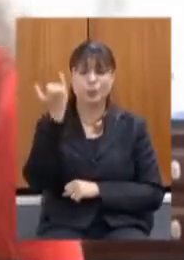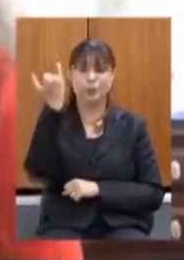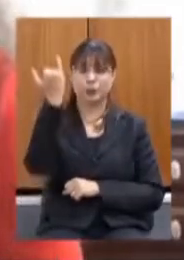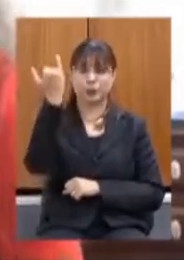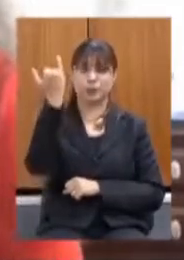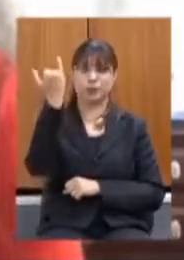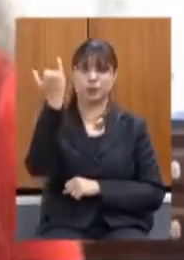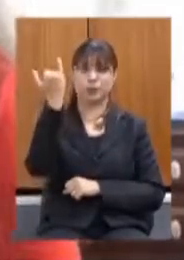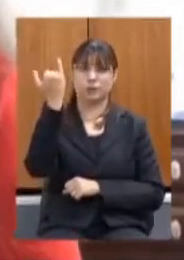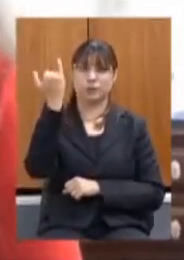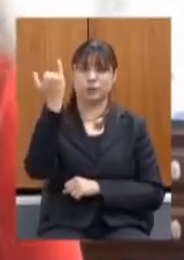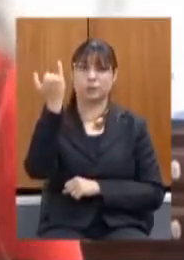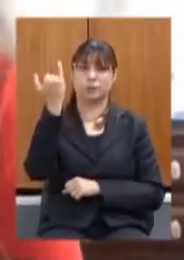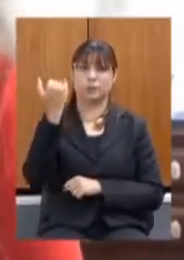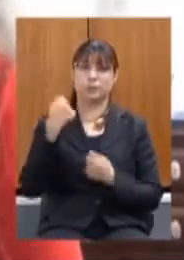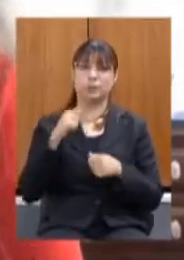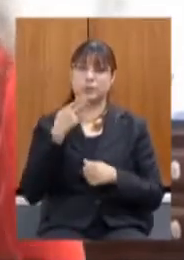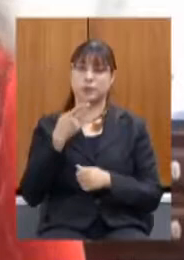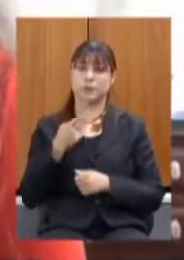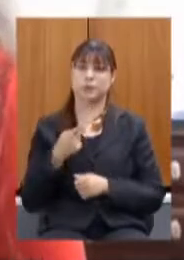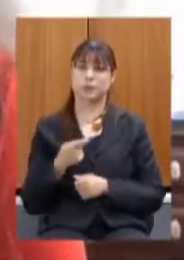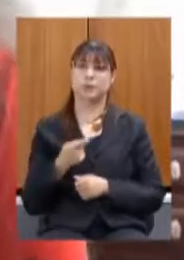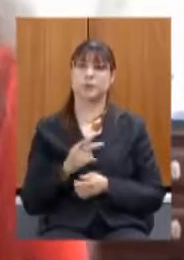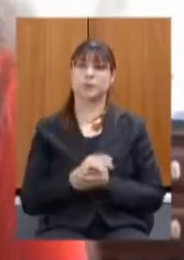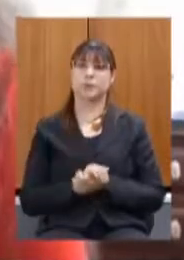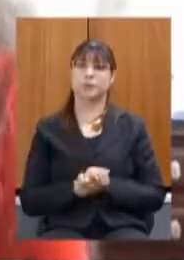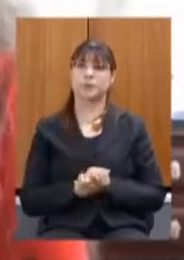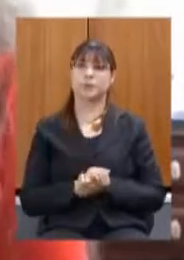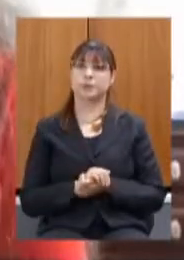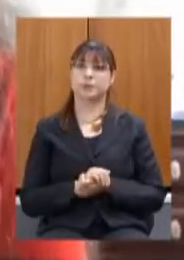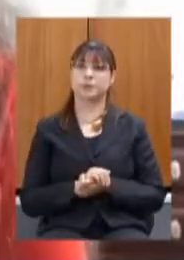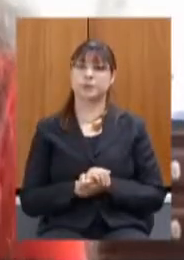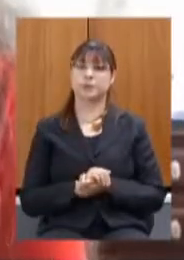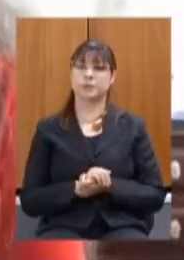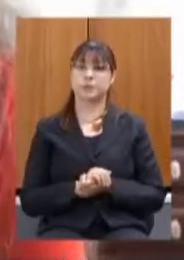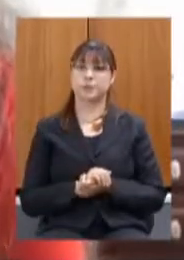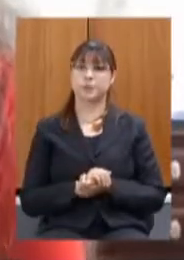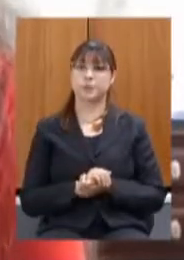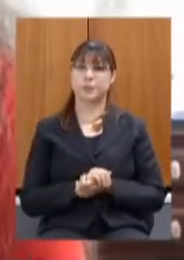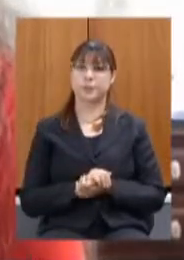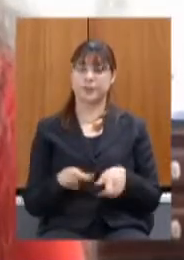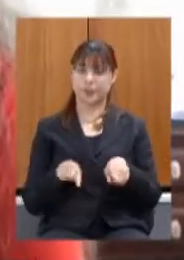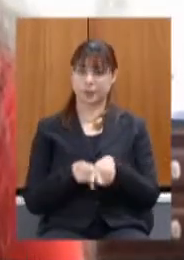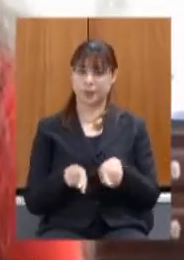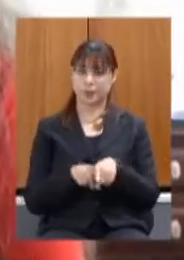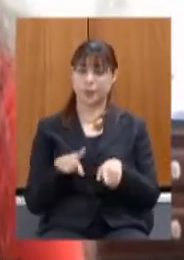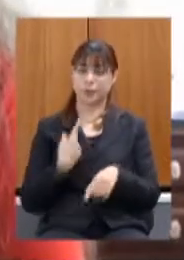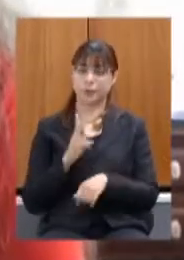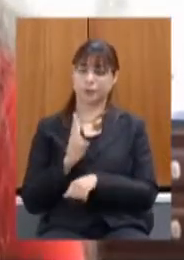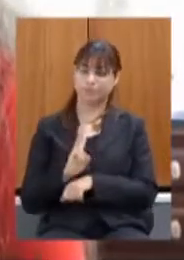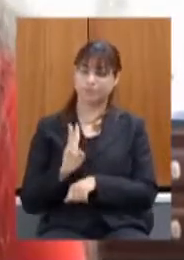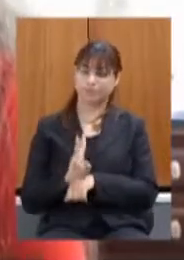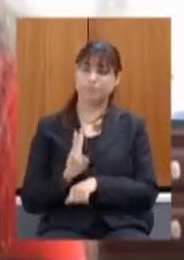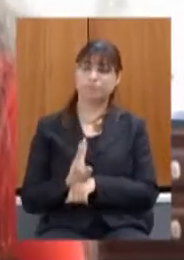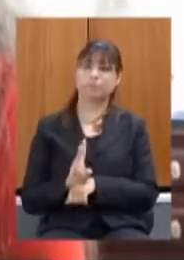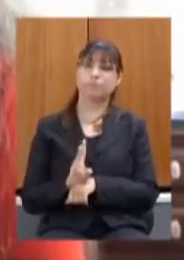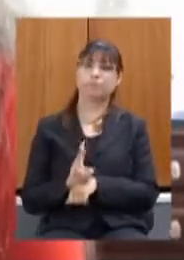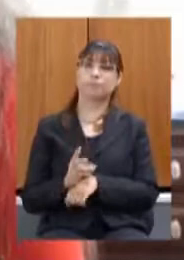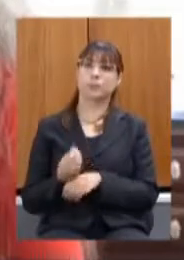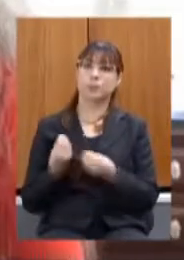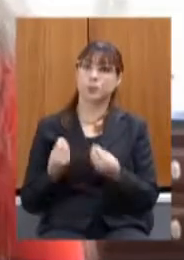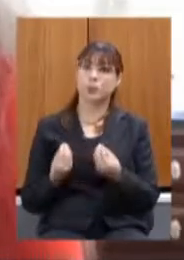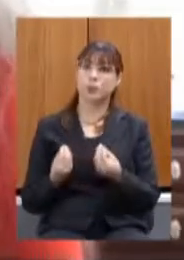eu não poderia deixar de falar isso aqui enquanto a gente aguarda isso a forma como fomos